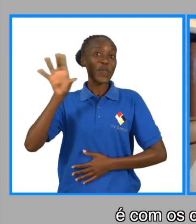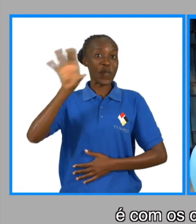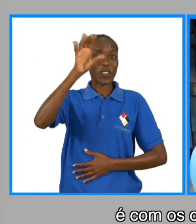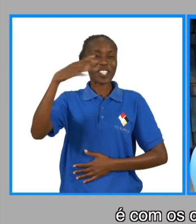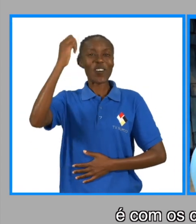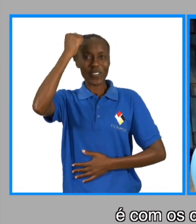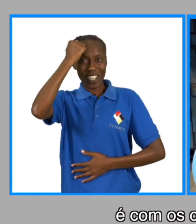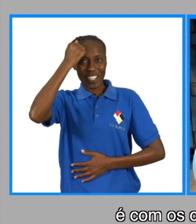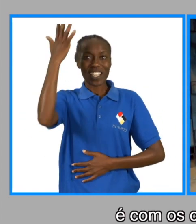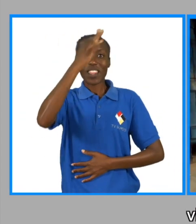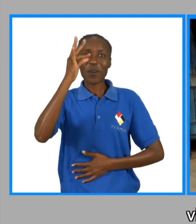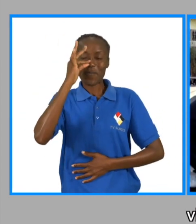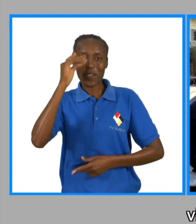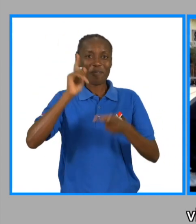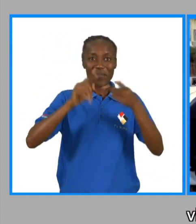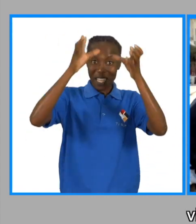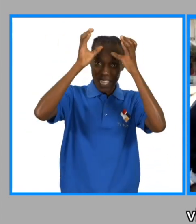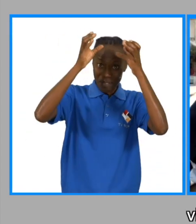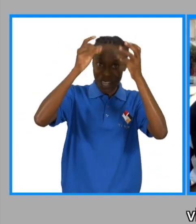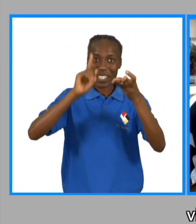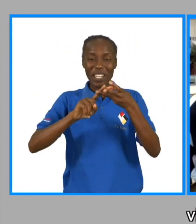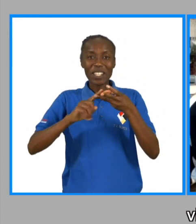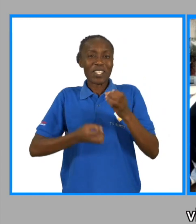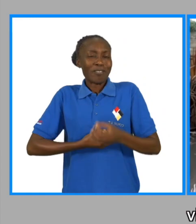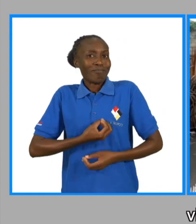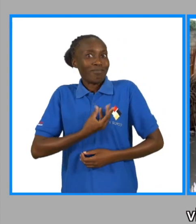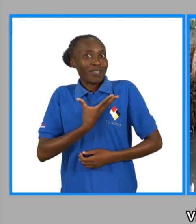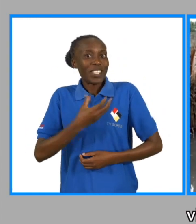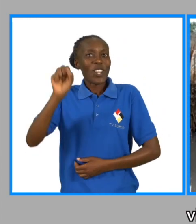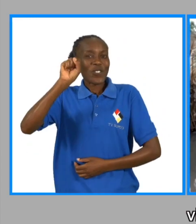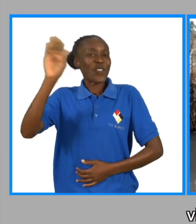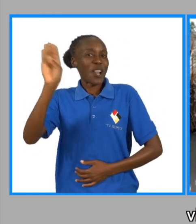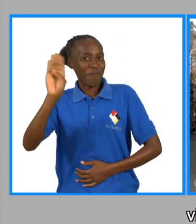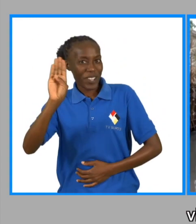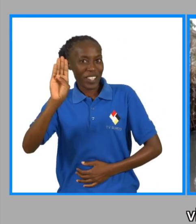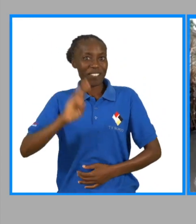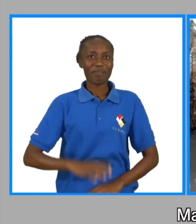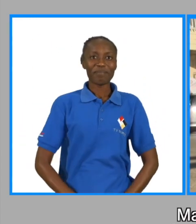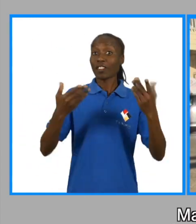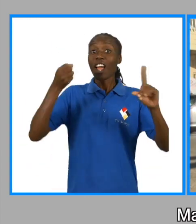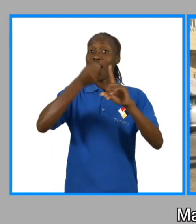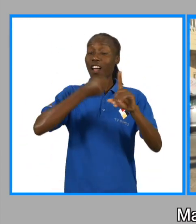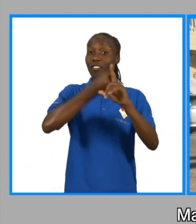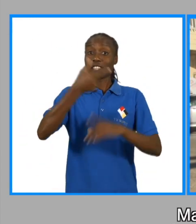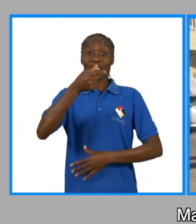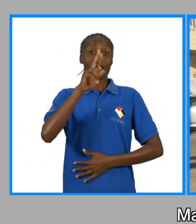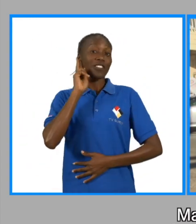Surdo que conhecemos na Pula, visitamos Kiliman e nos apaixonamos por Sofala. Mas a luta da TV Surdo